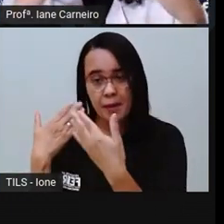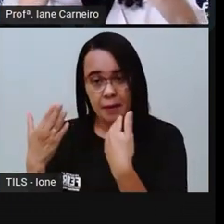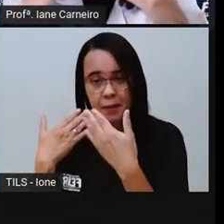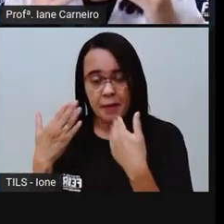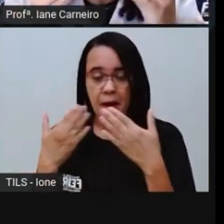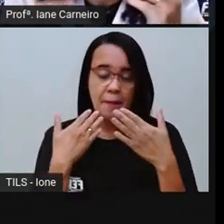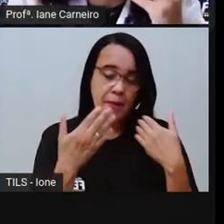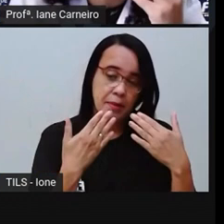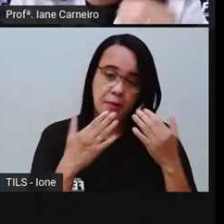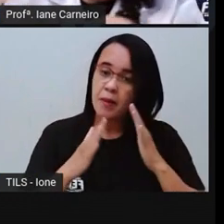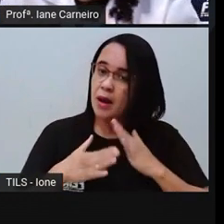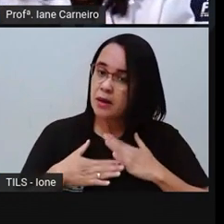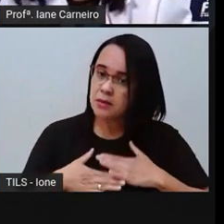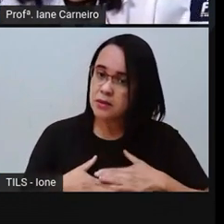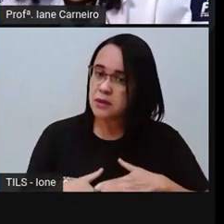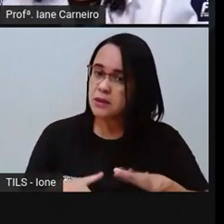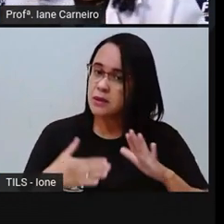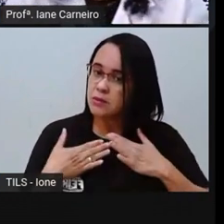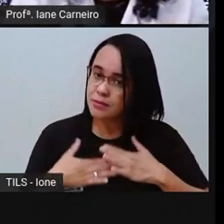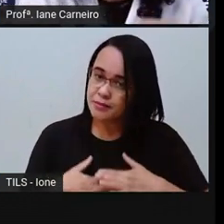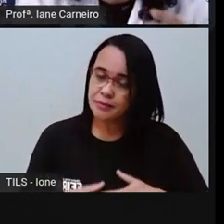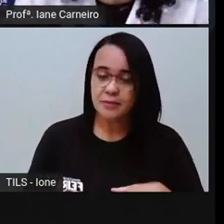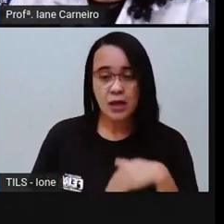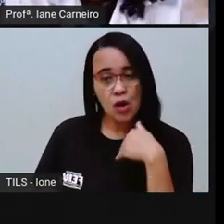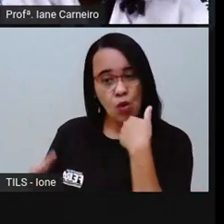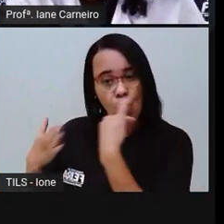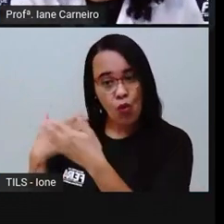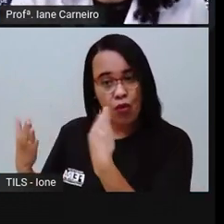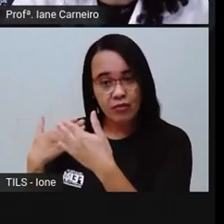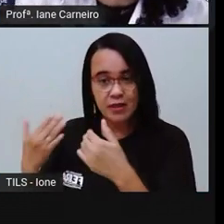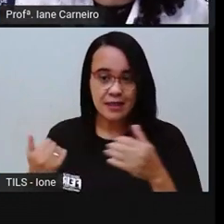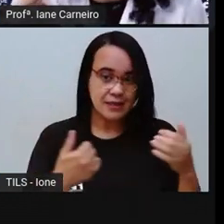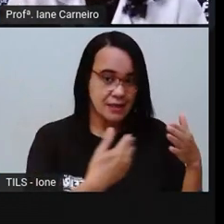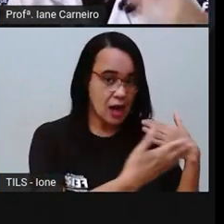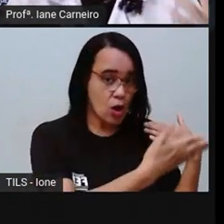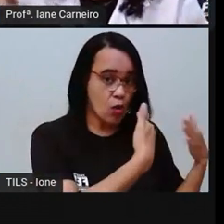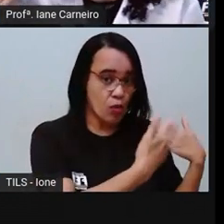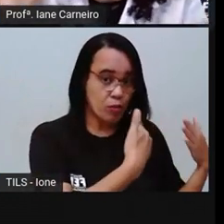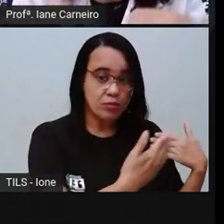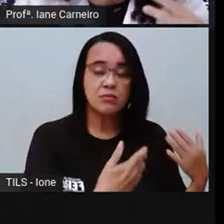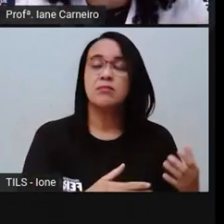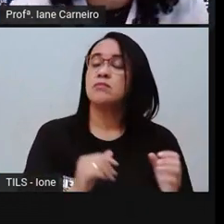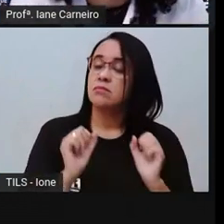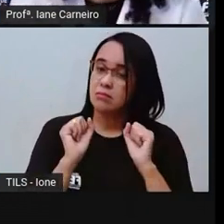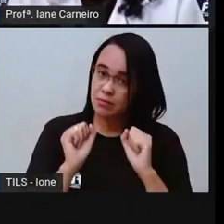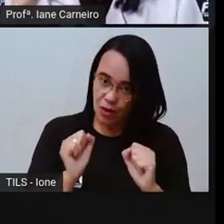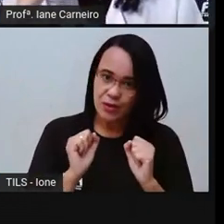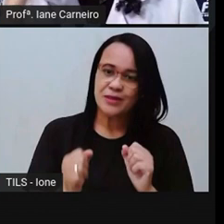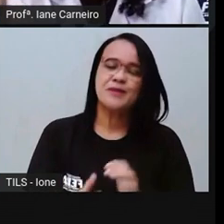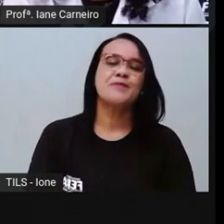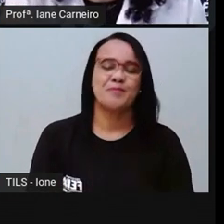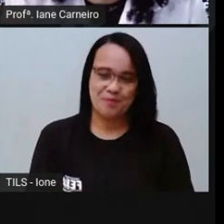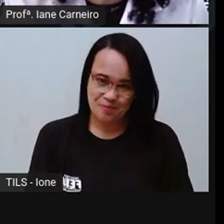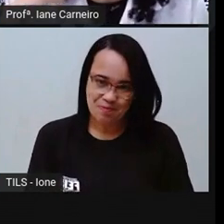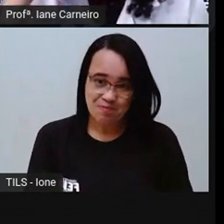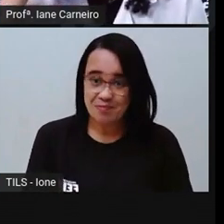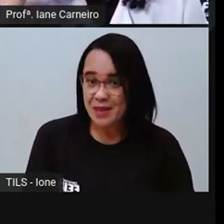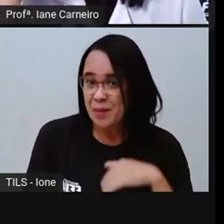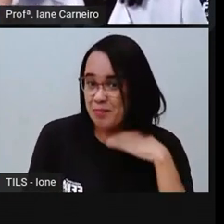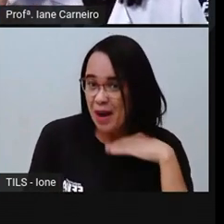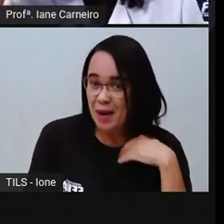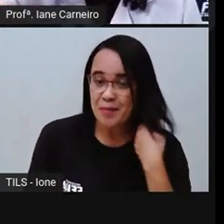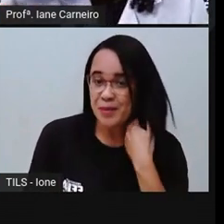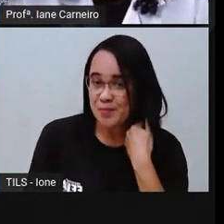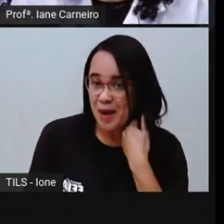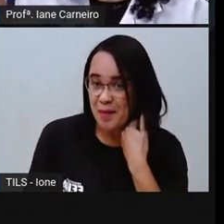Mas você pode falar, conversar com o seu vizinho que está ali do lado, né? A pessoa que está sentada ao seu lado. Conversar, bater papo. Também nesse ambiente tem uma